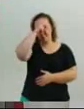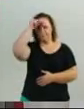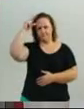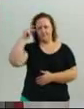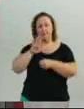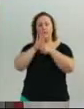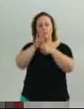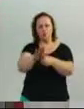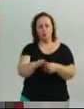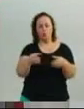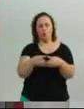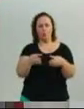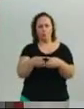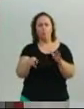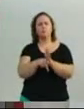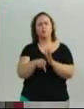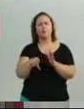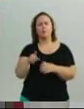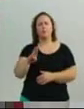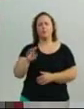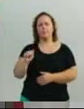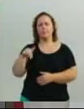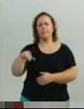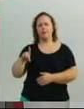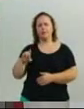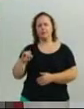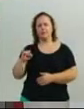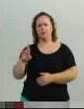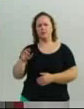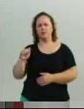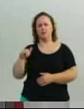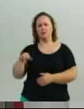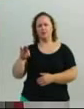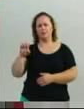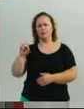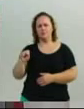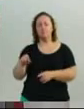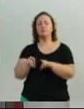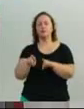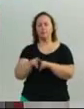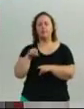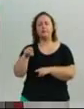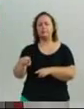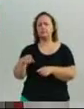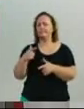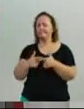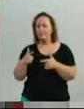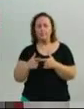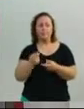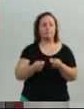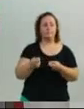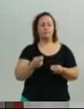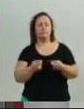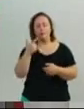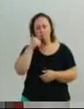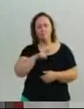amadores, também o próprio Bandeirantes, que estava em dificuldade, foi ajudado nesse campeonato para poder participar. Também os